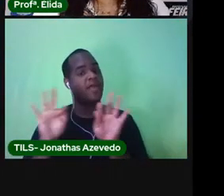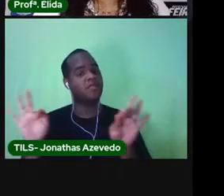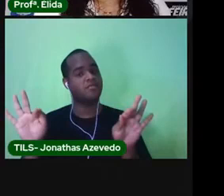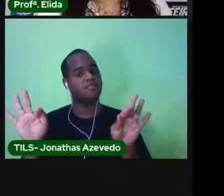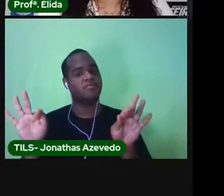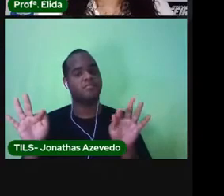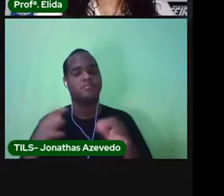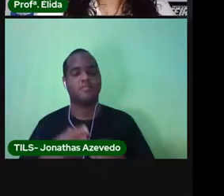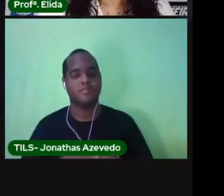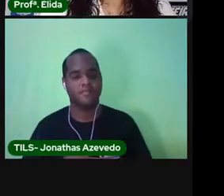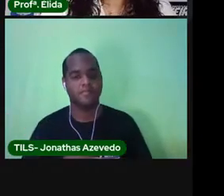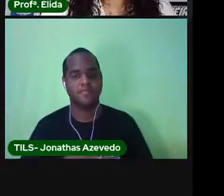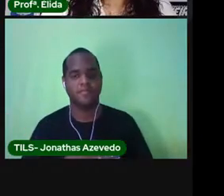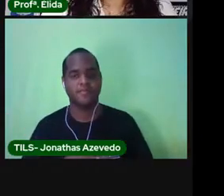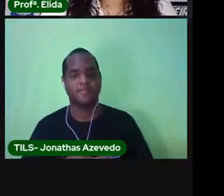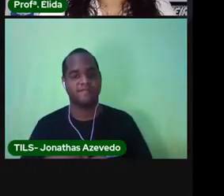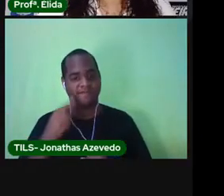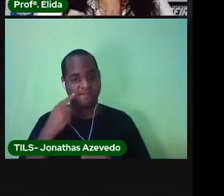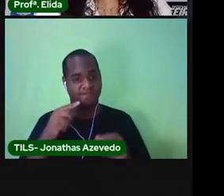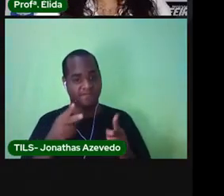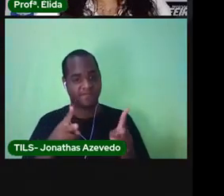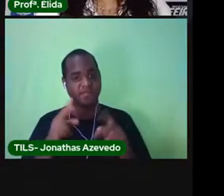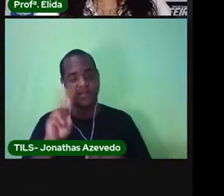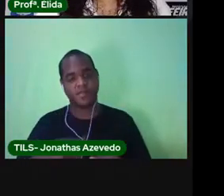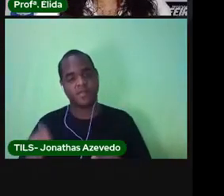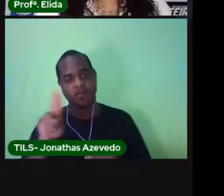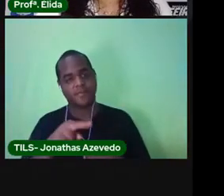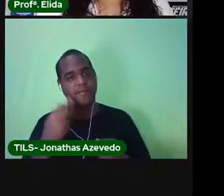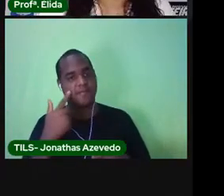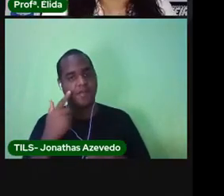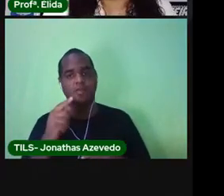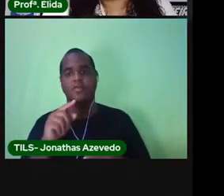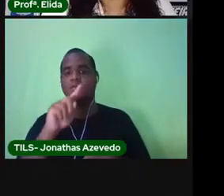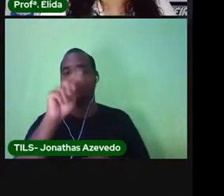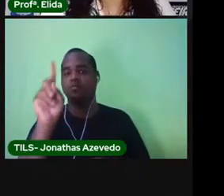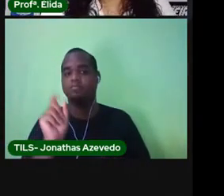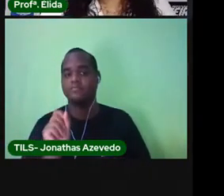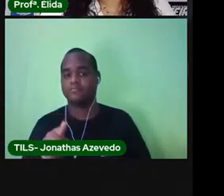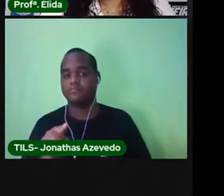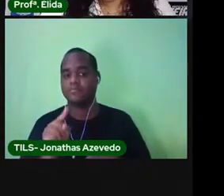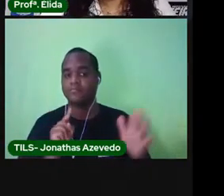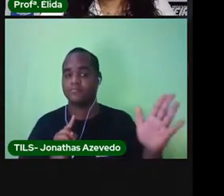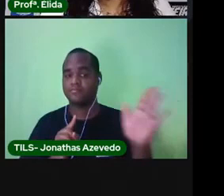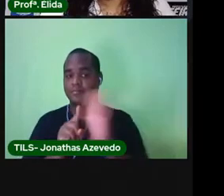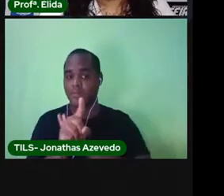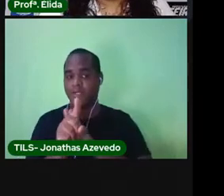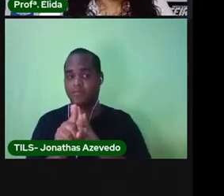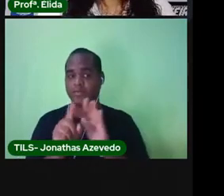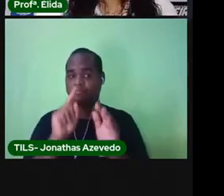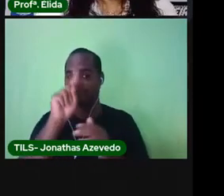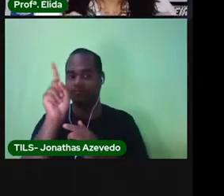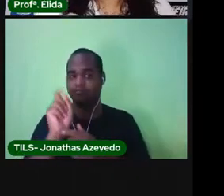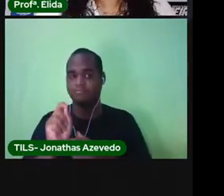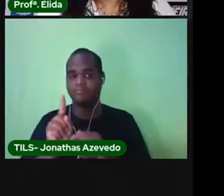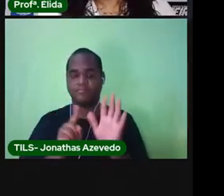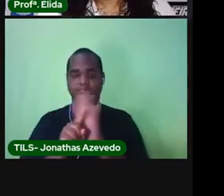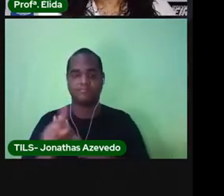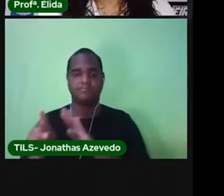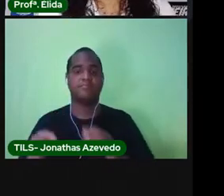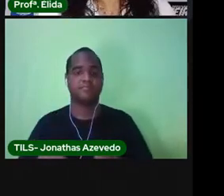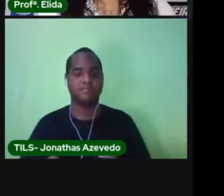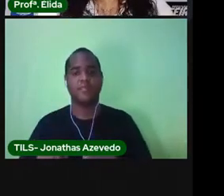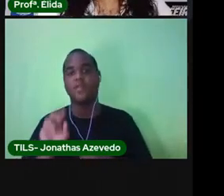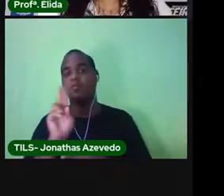frases. Sempre usamos a interrogação quando fazemos uma pergunta. e